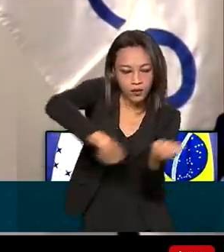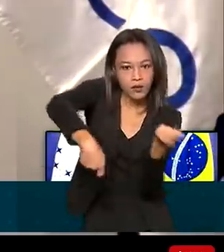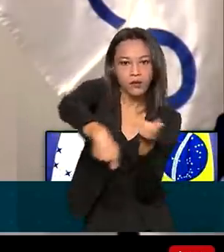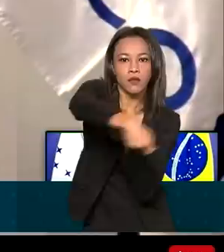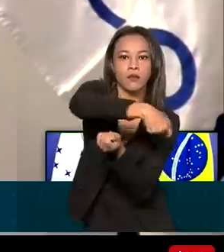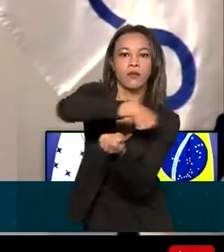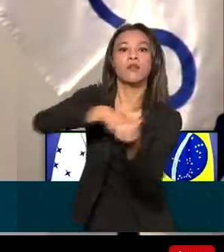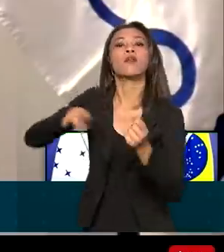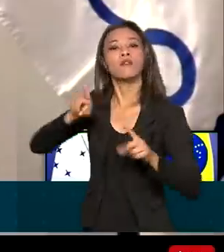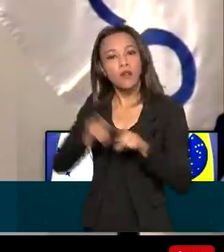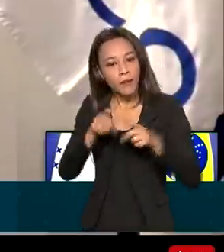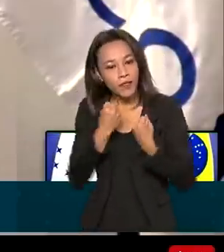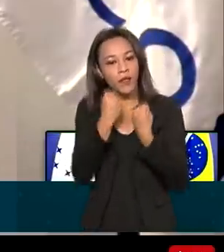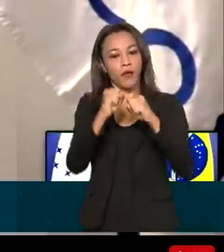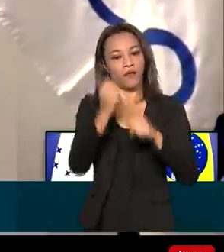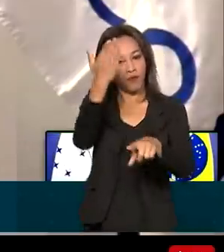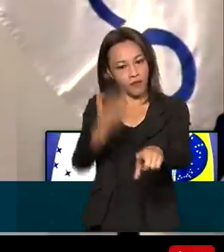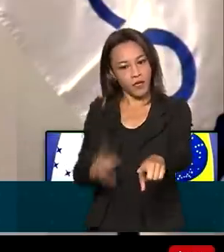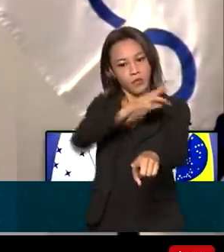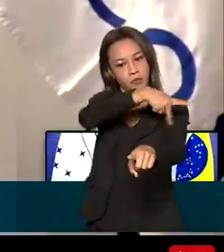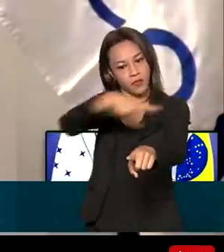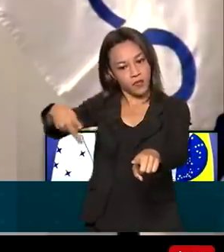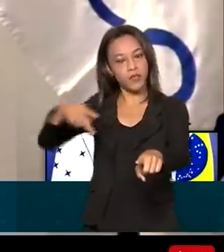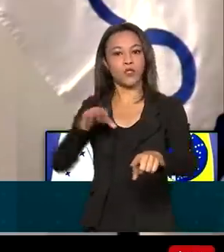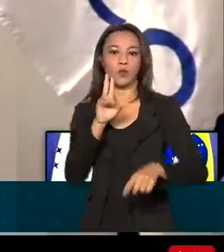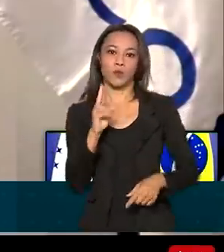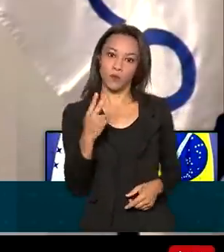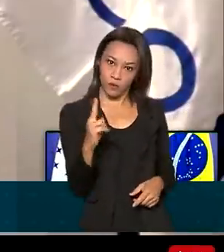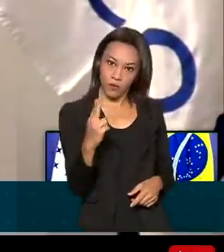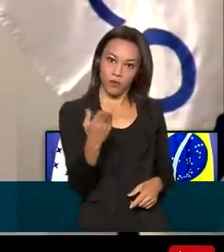defendida pelo presidente uruguaio, Luiz Lacalipou.